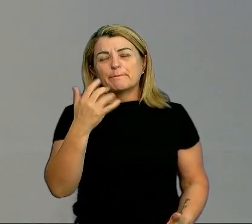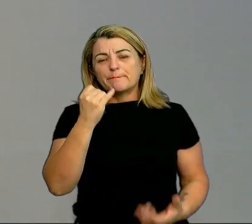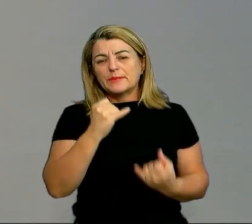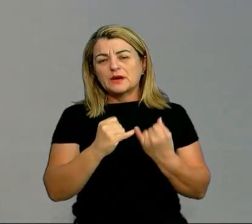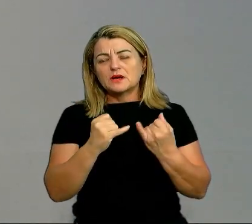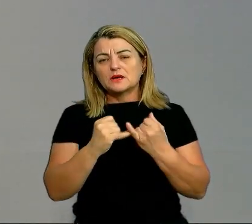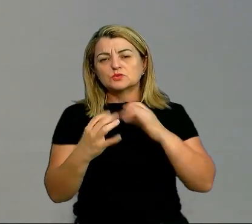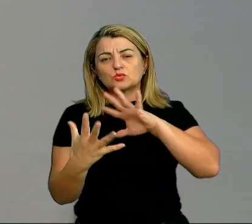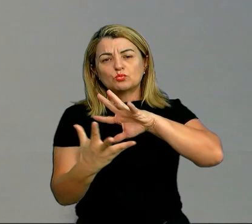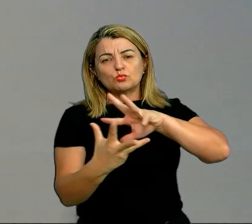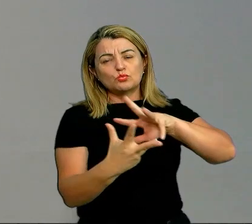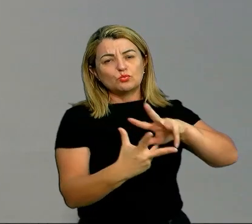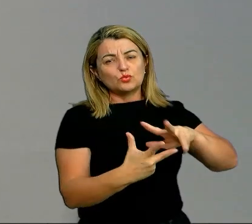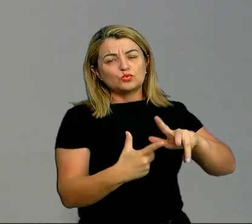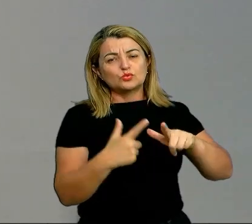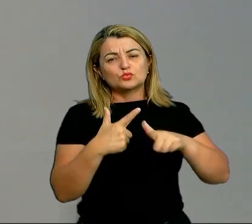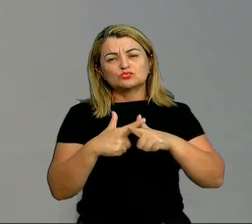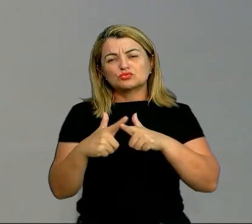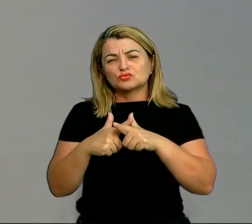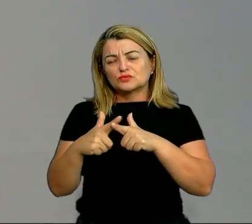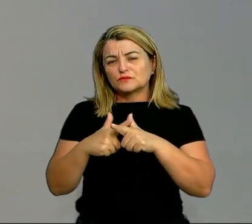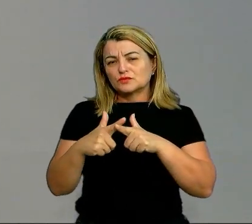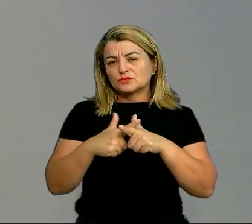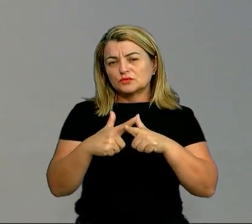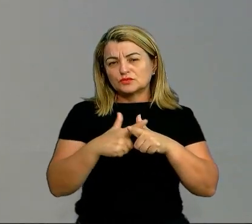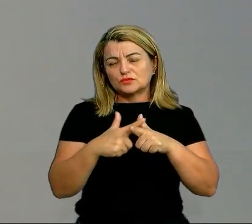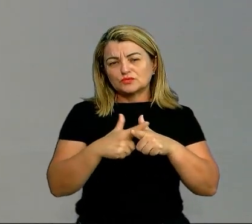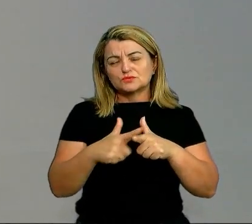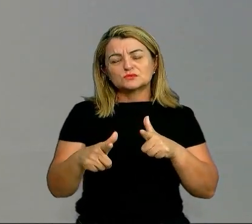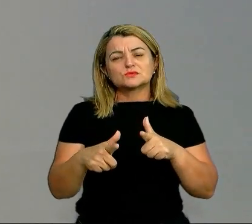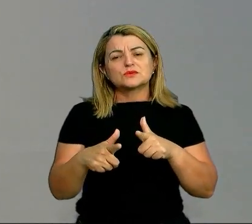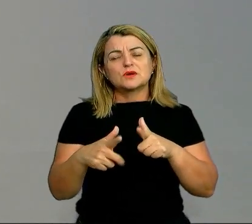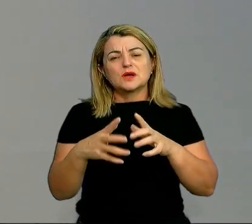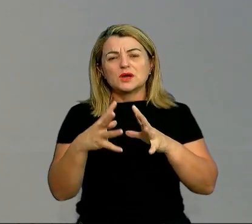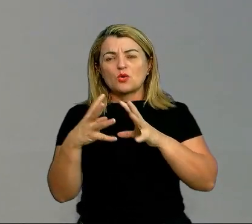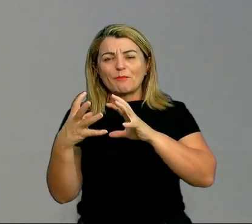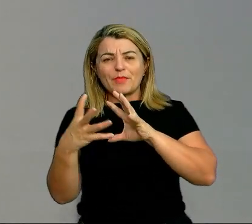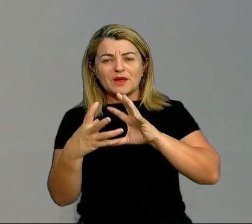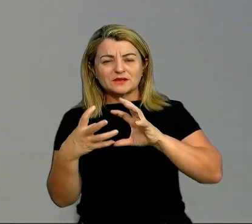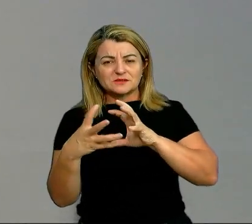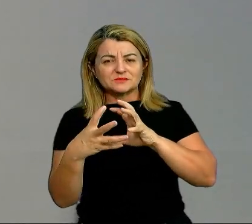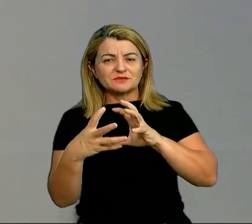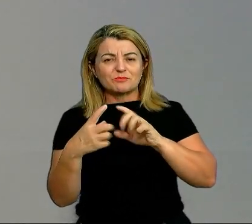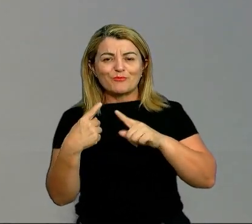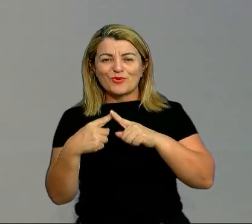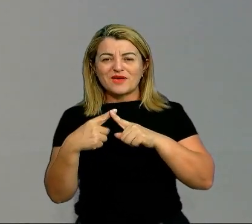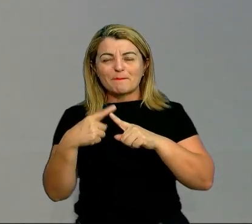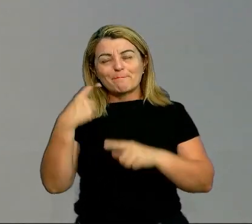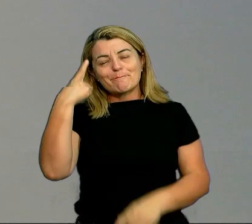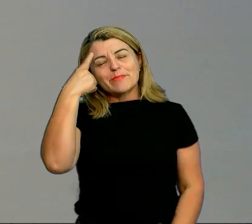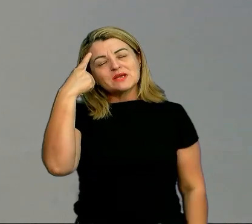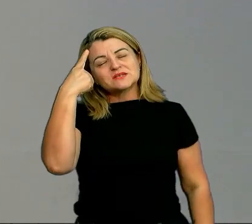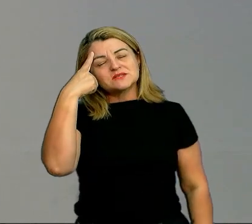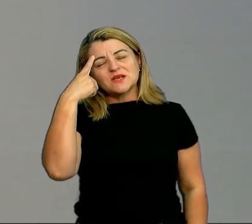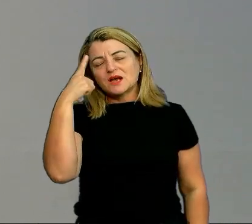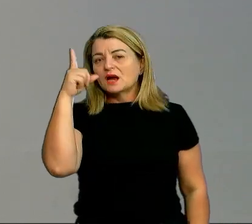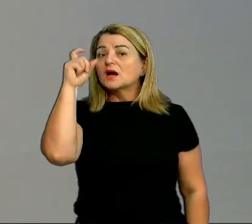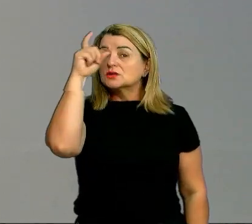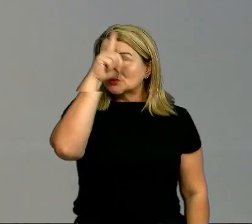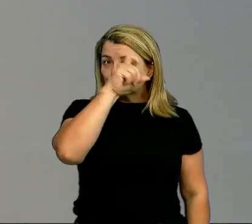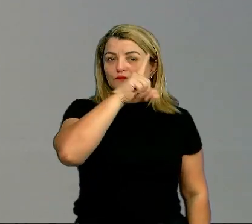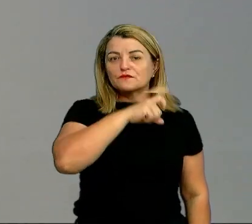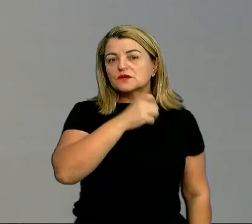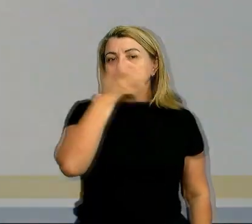Então, justamente essas indagações, pensar, questionar demais, traz toda essa complexidade que ele não